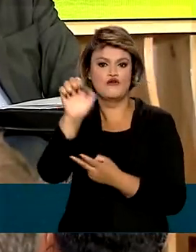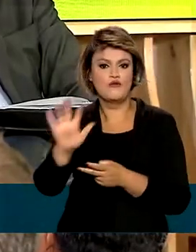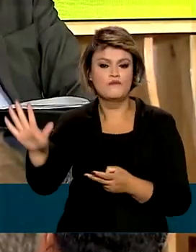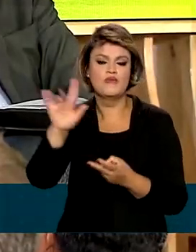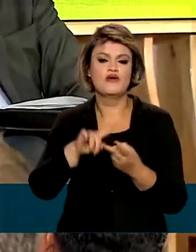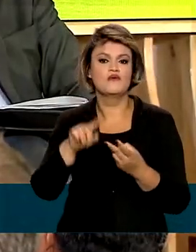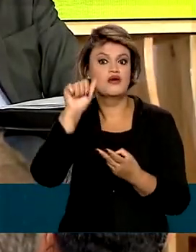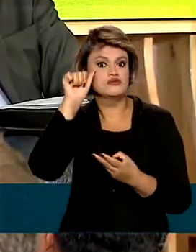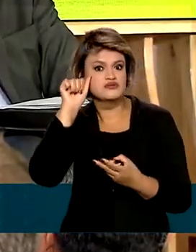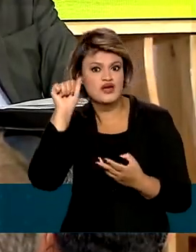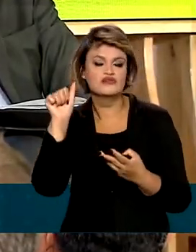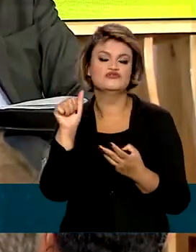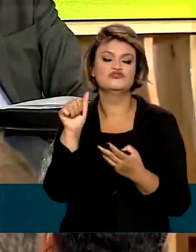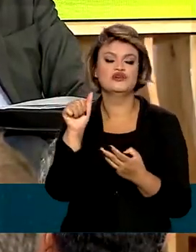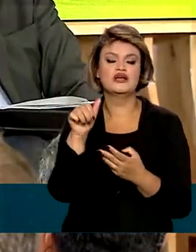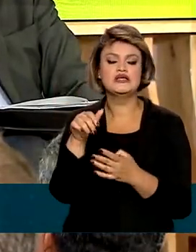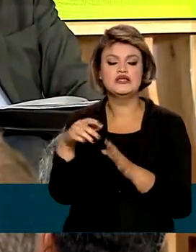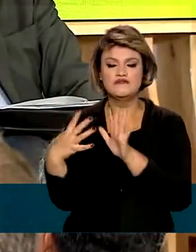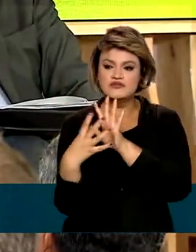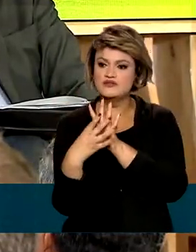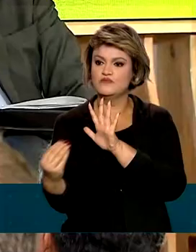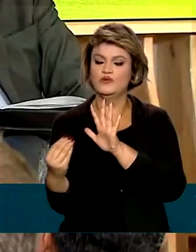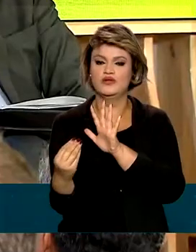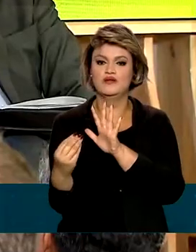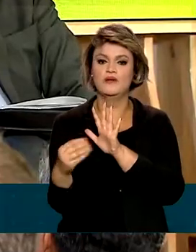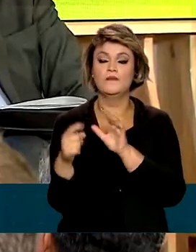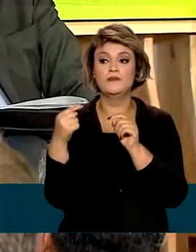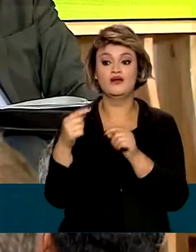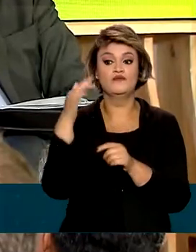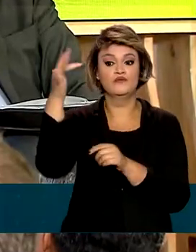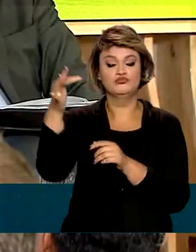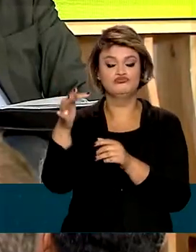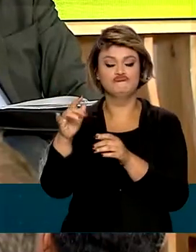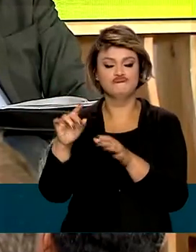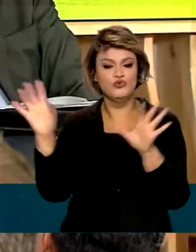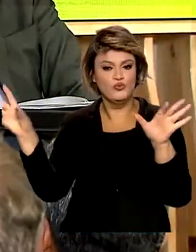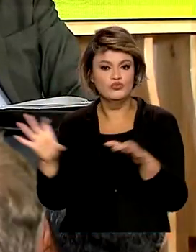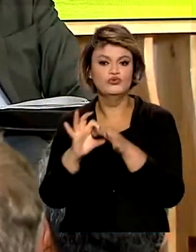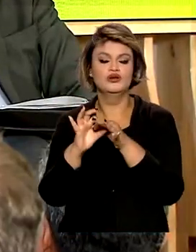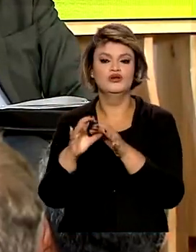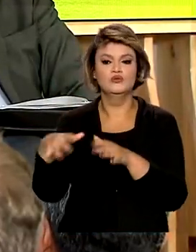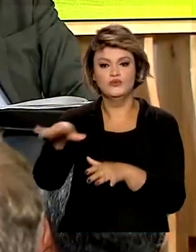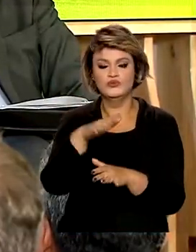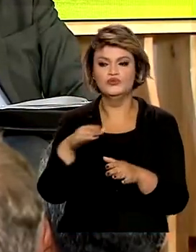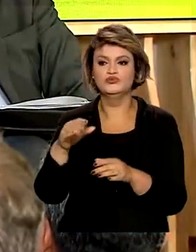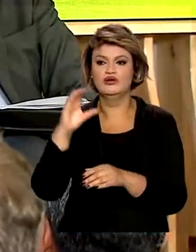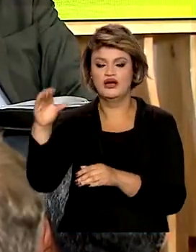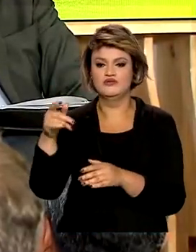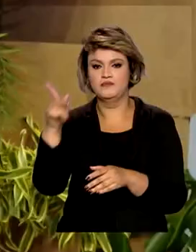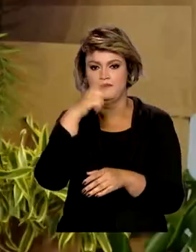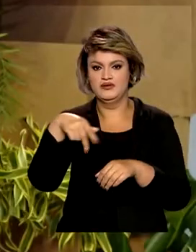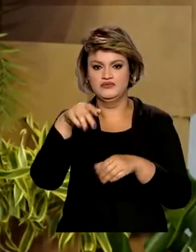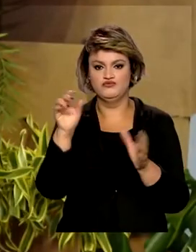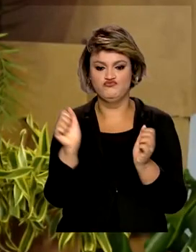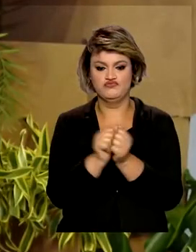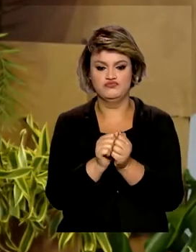asiáticos e montar esse modelo em bloco para no futuro integrar um mercado global total com todos os países dentro.